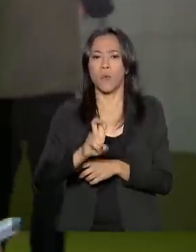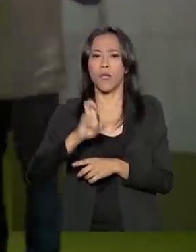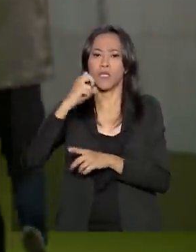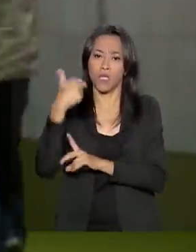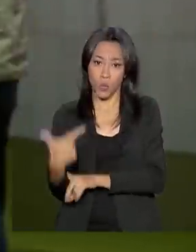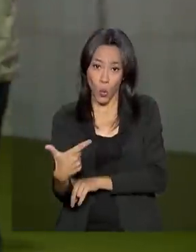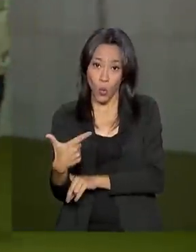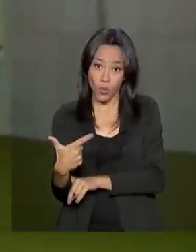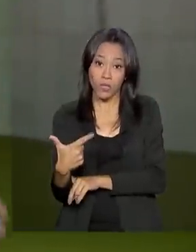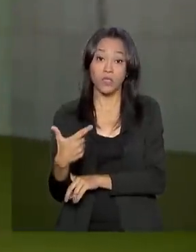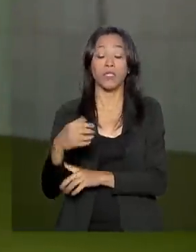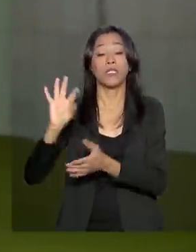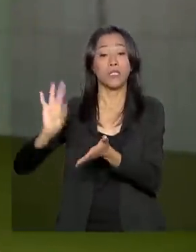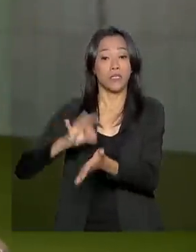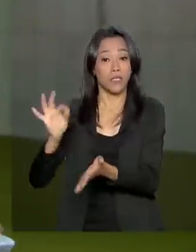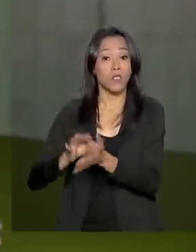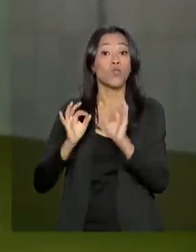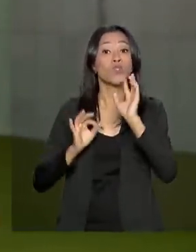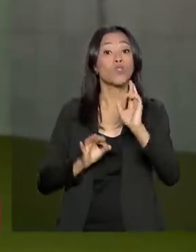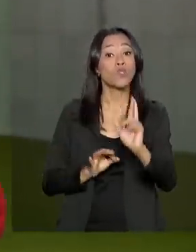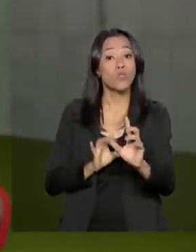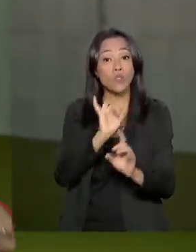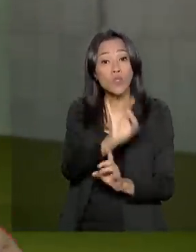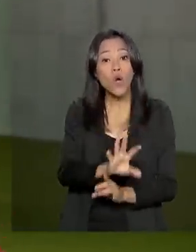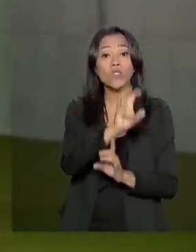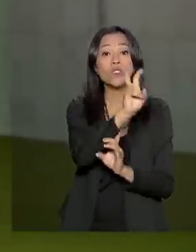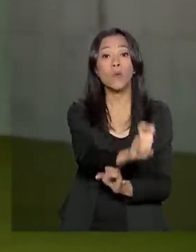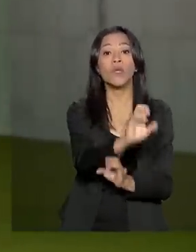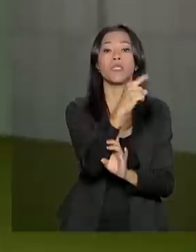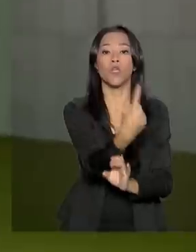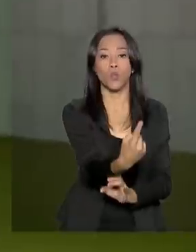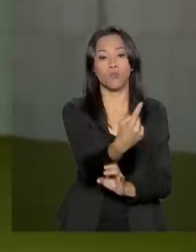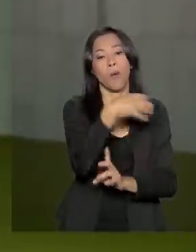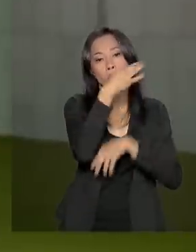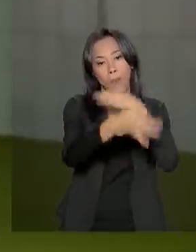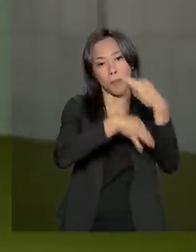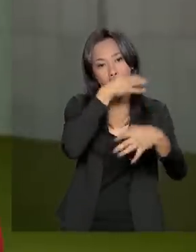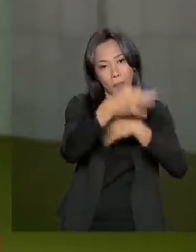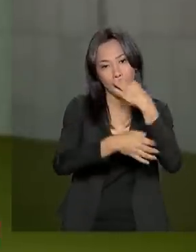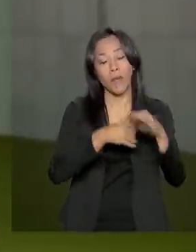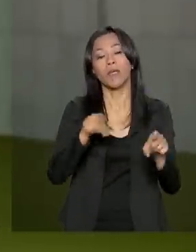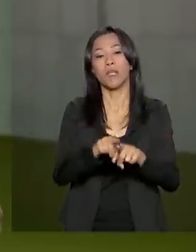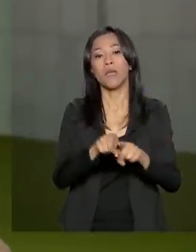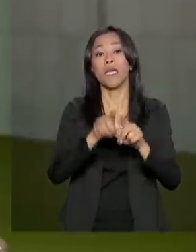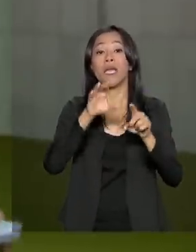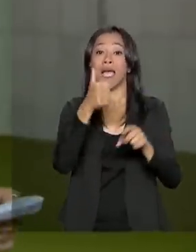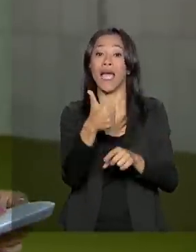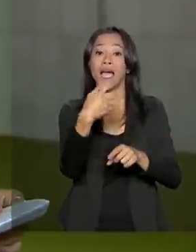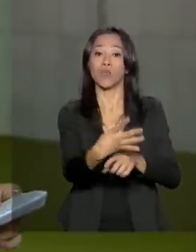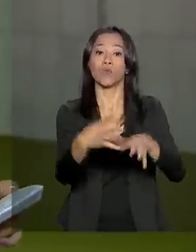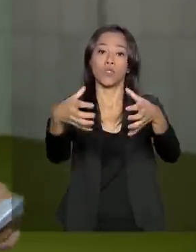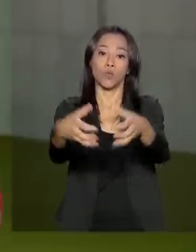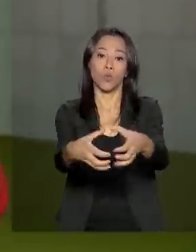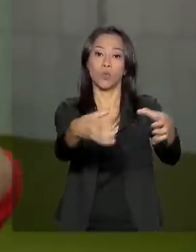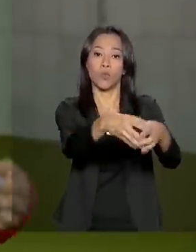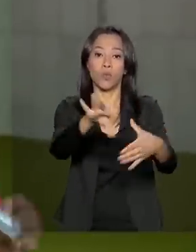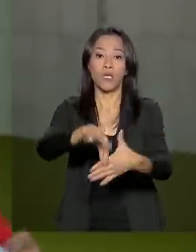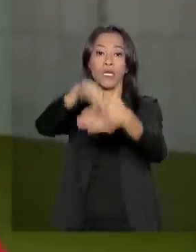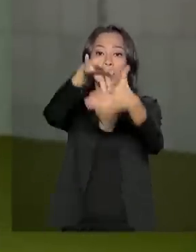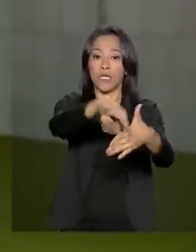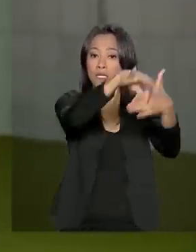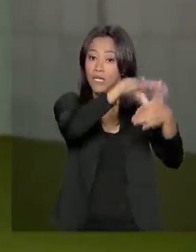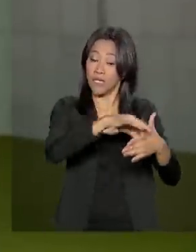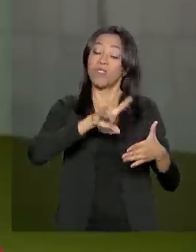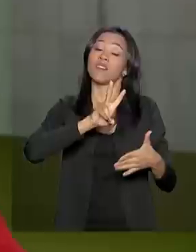inscritos, apenas 51 puderam usar a palavra, além de 14 líderes partidários. Isso tudo indica que essa fase vai